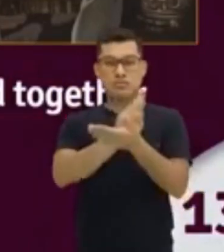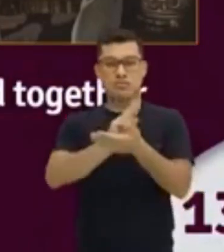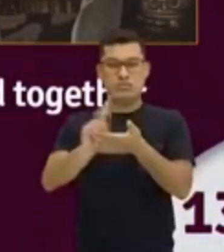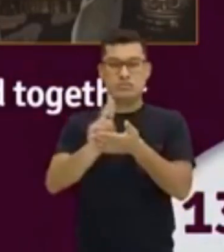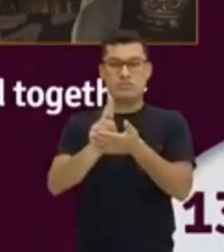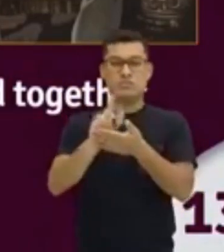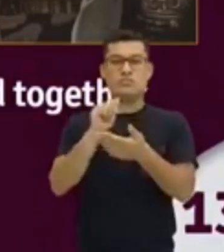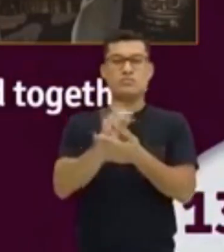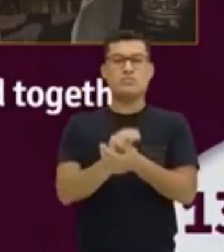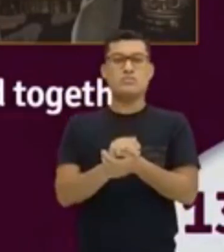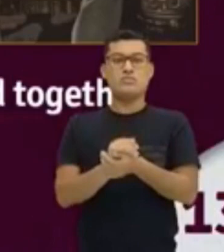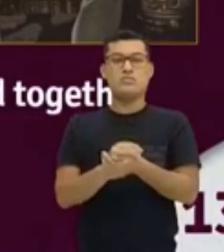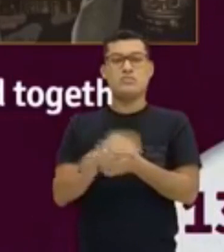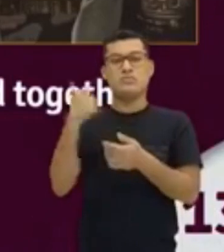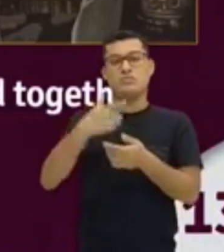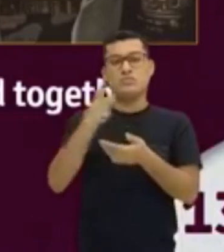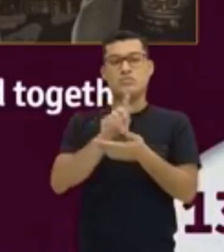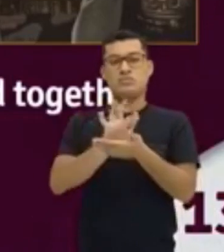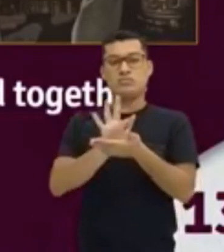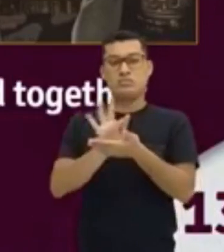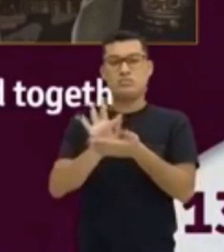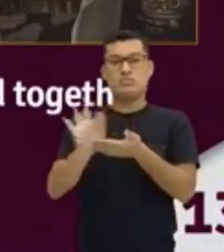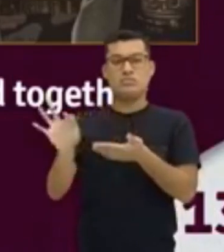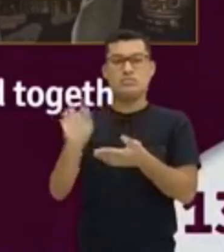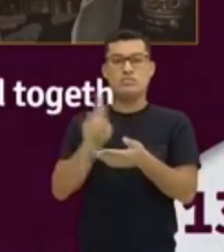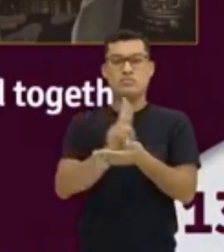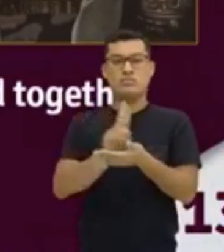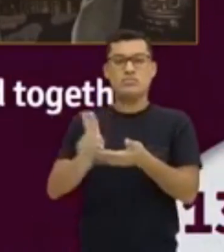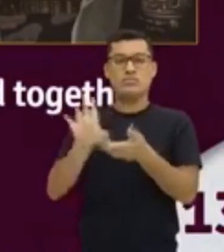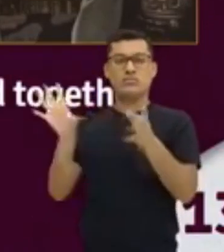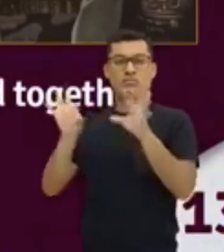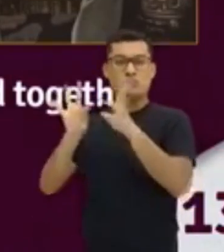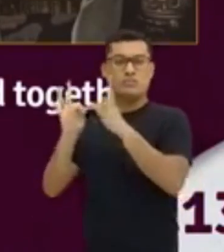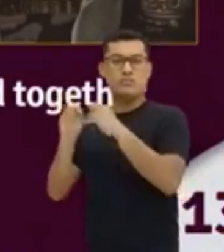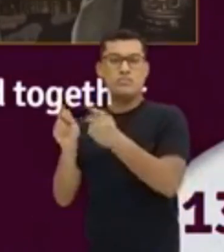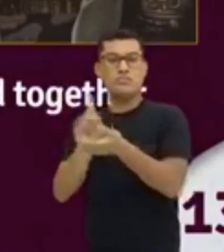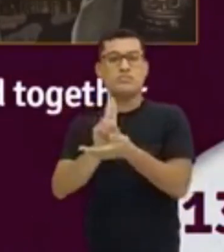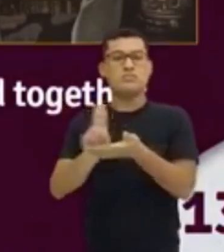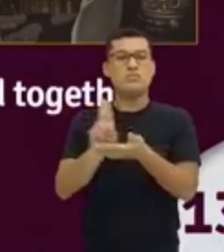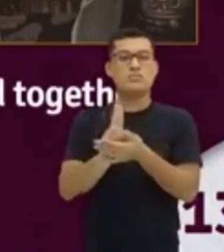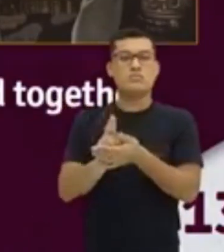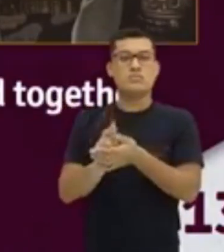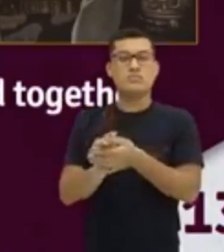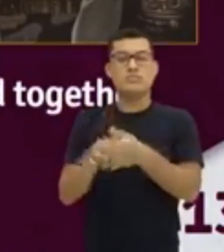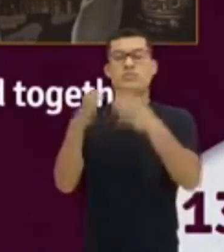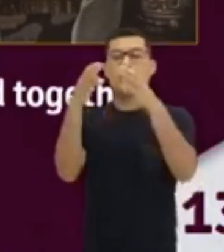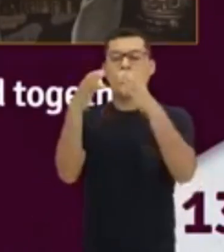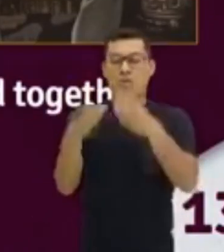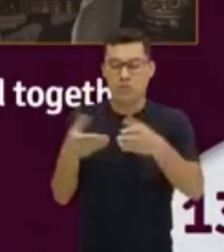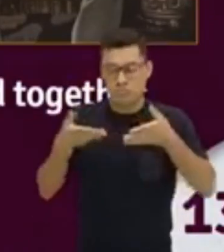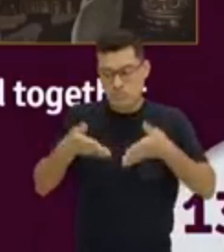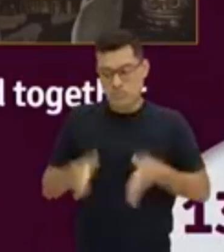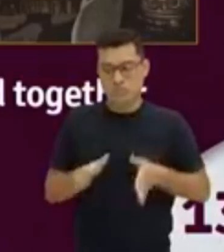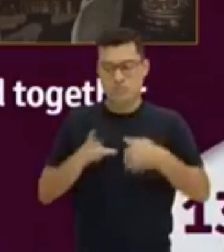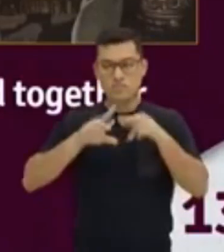name, nome, o nome completo. A nacionalidade, olha a palavra